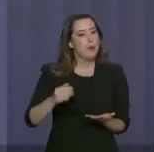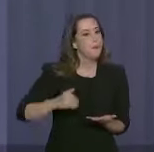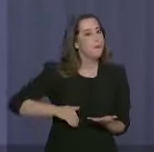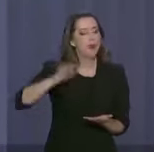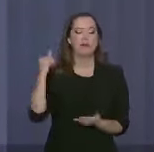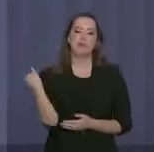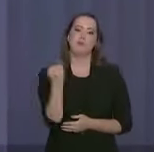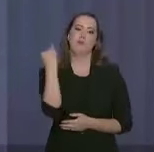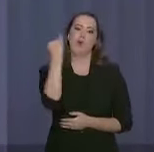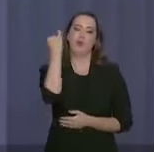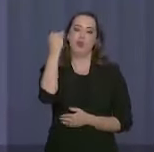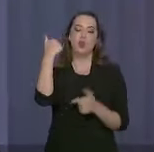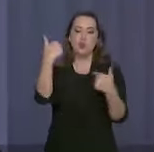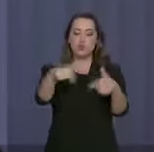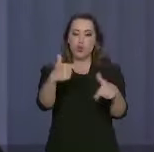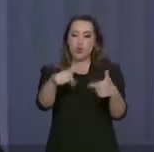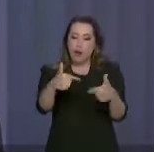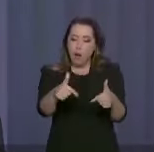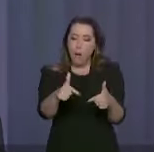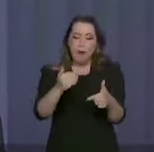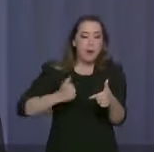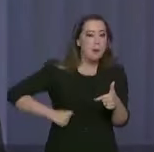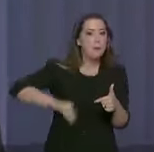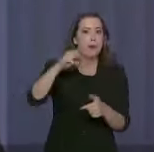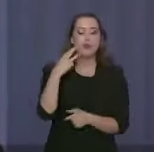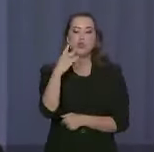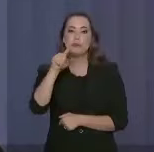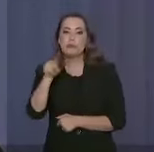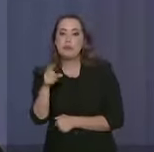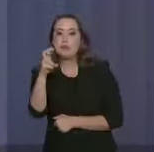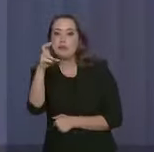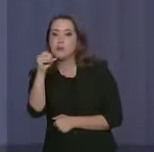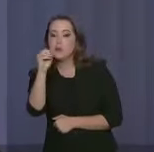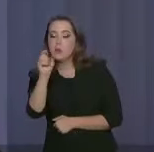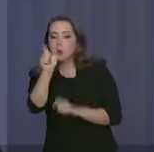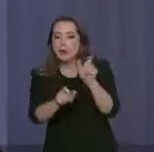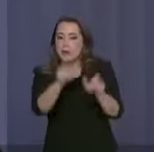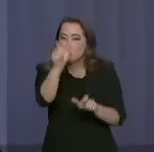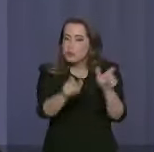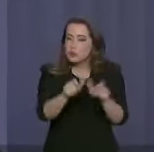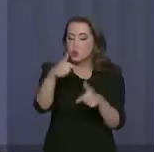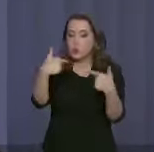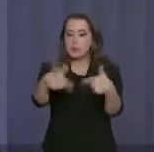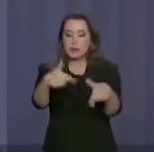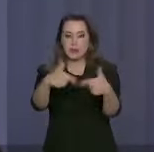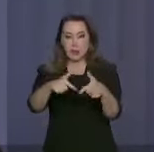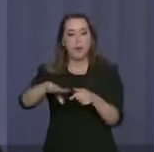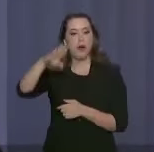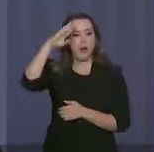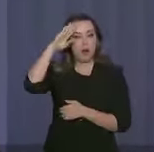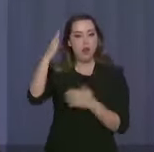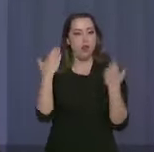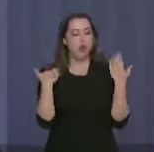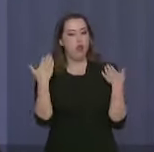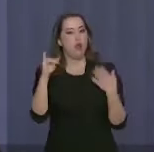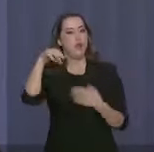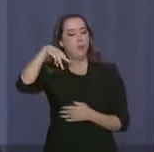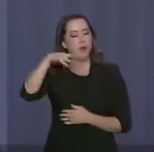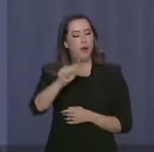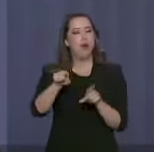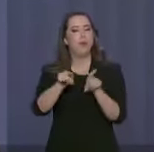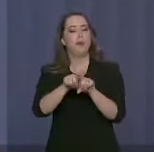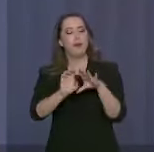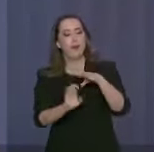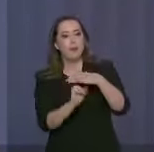mais importante o papel desempenhado pelos mais de 3.500 homens inicialmente empregados pela Marinha, Ibama, Petrobras